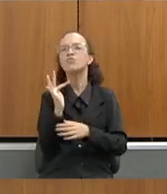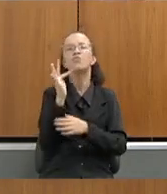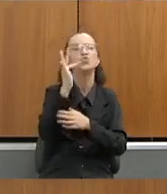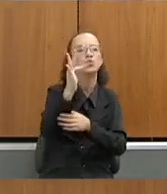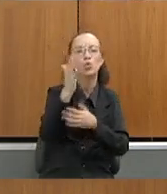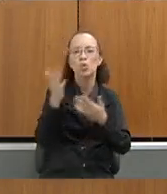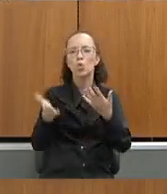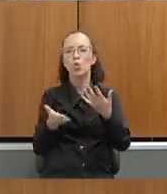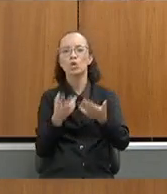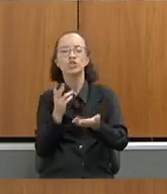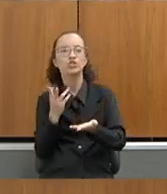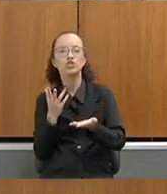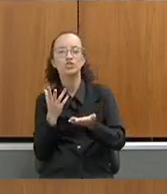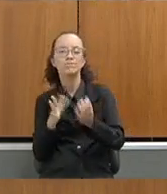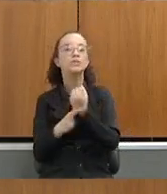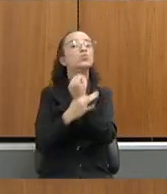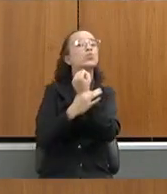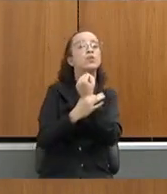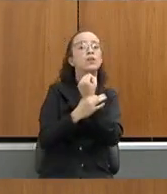de manutenção?